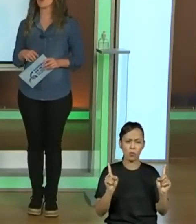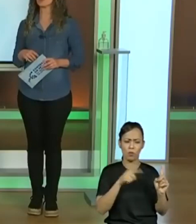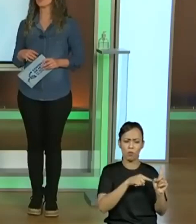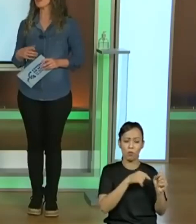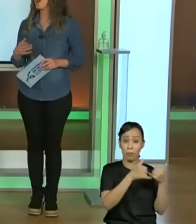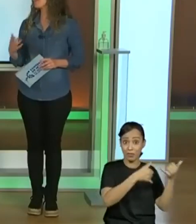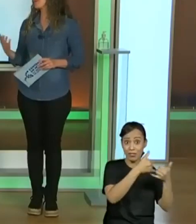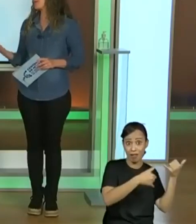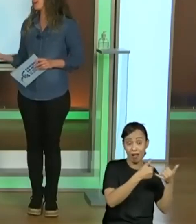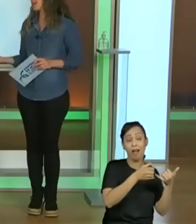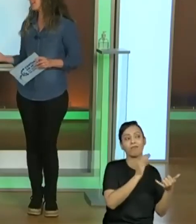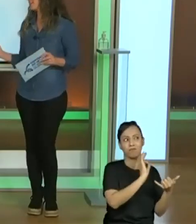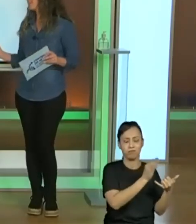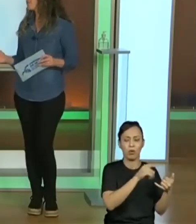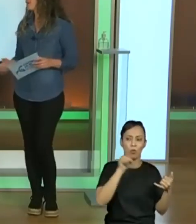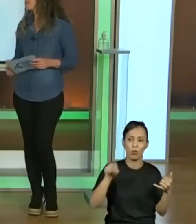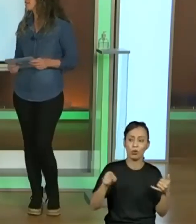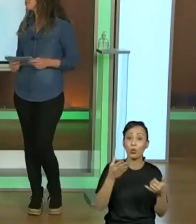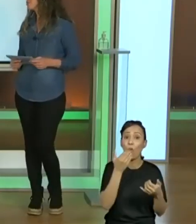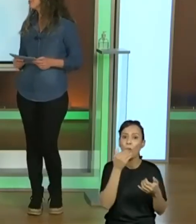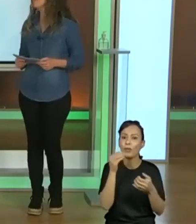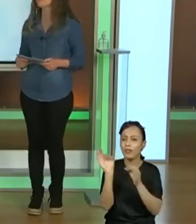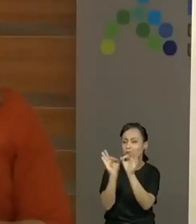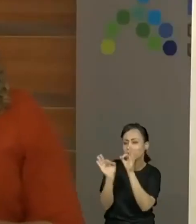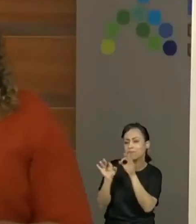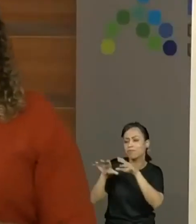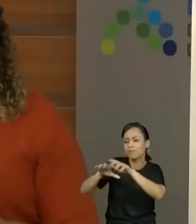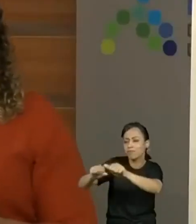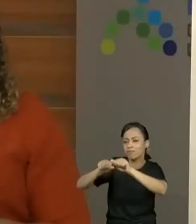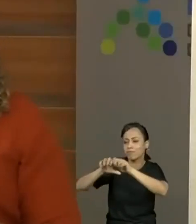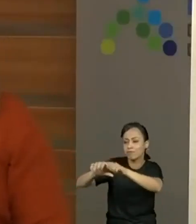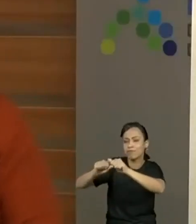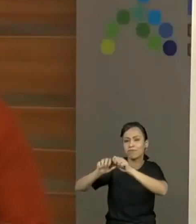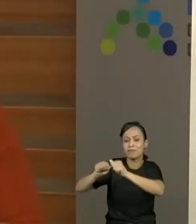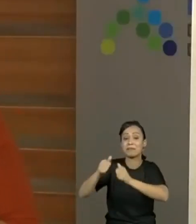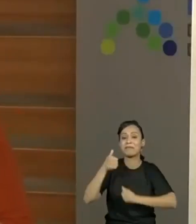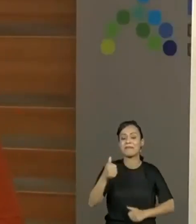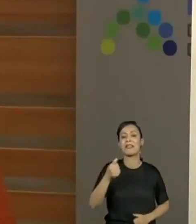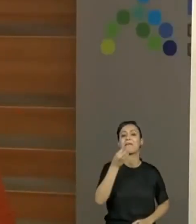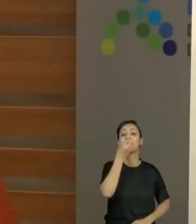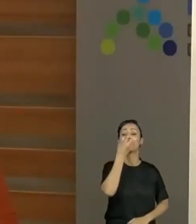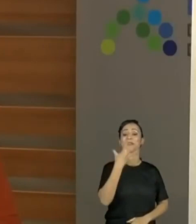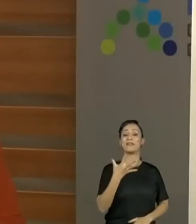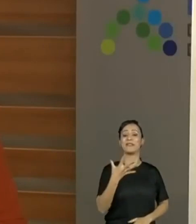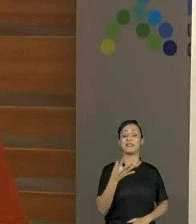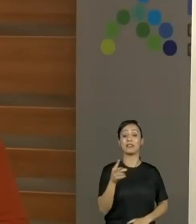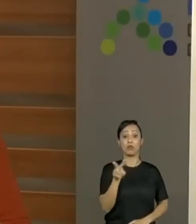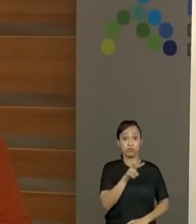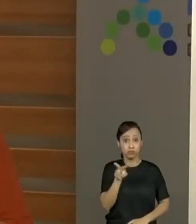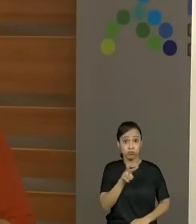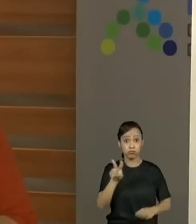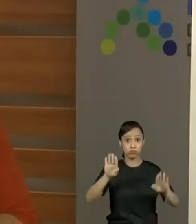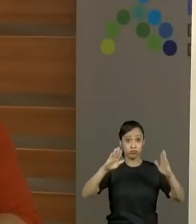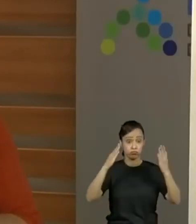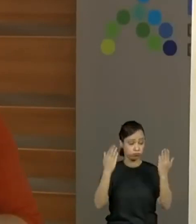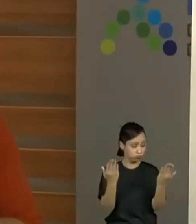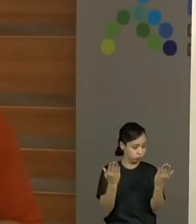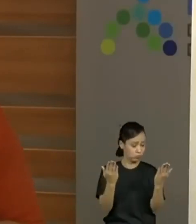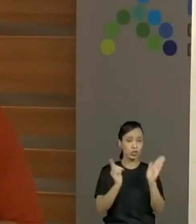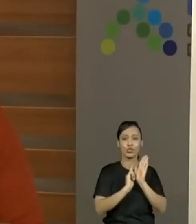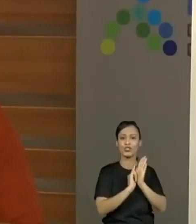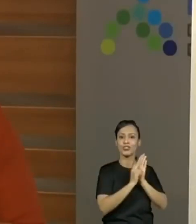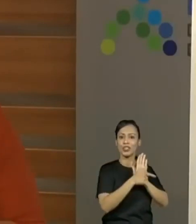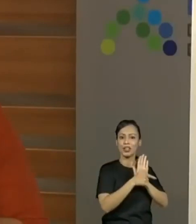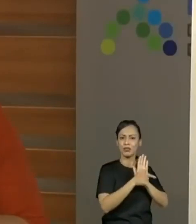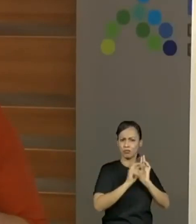e o outro a preparar ali um alimento. Perfeito. Olha que legal. Esses dois textos, eles têm o mesmo